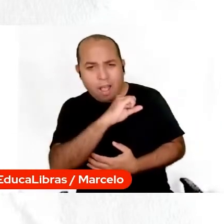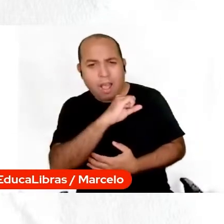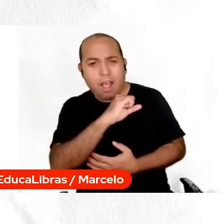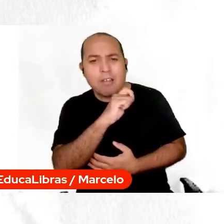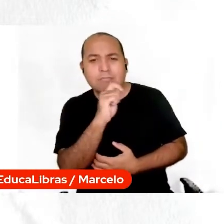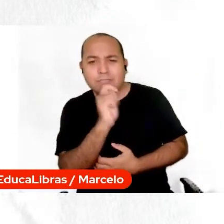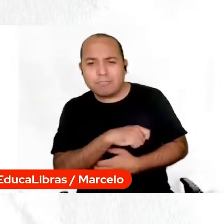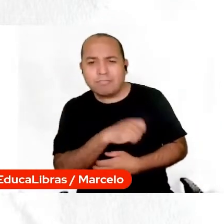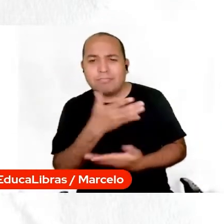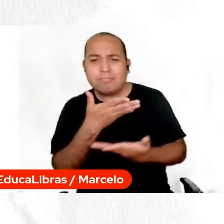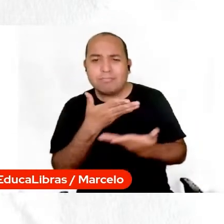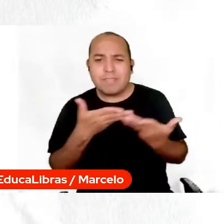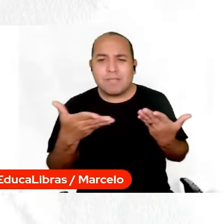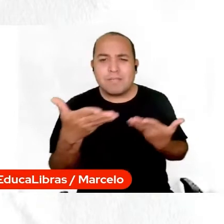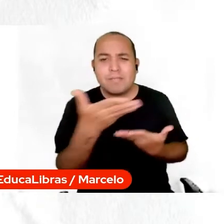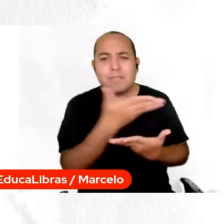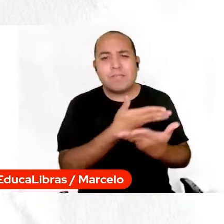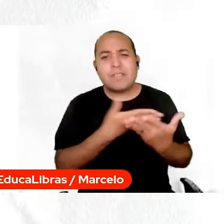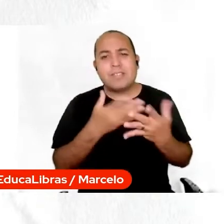enfrentamentos